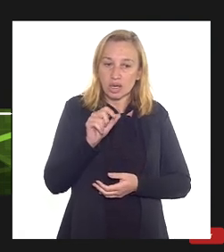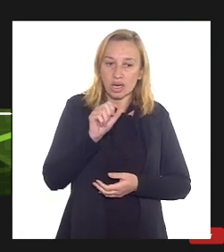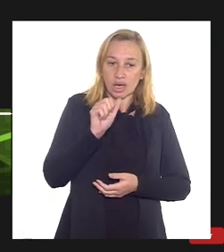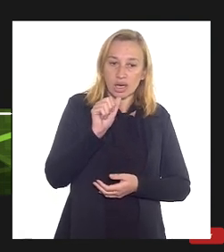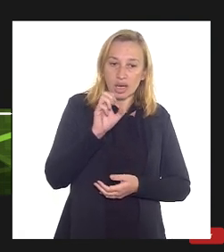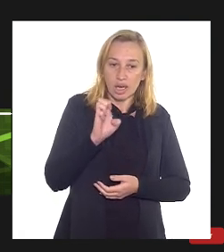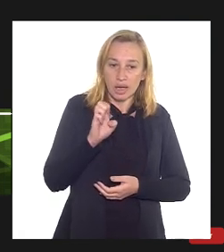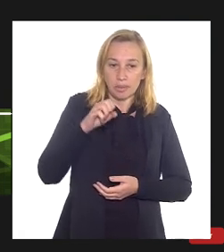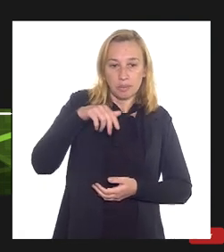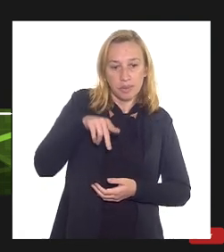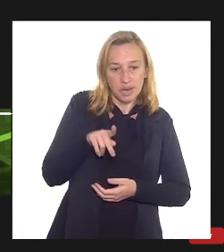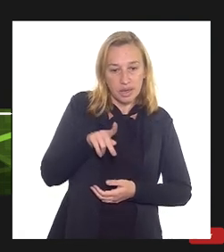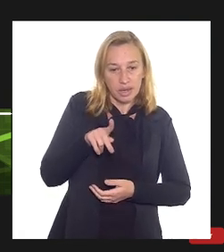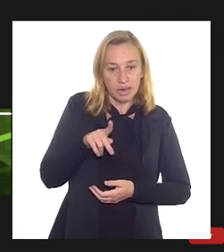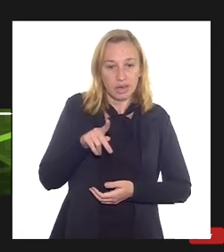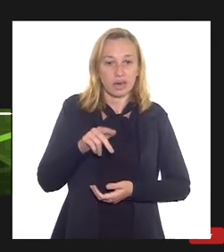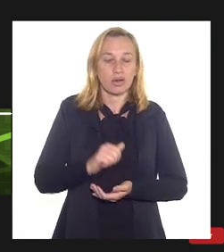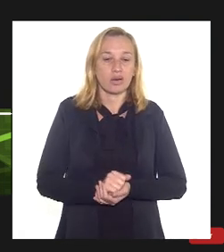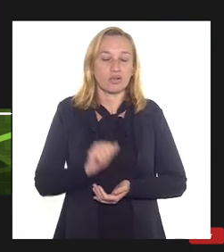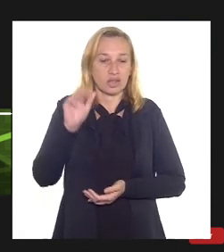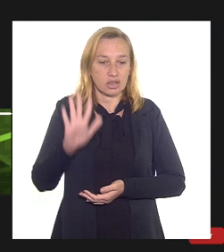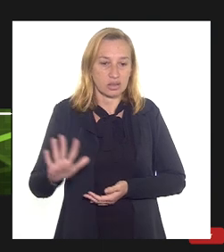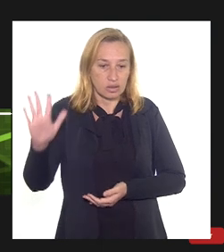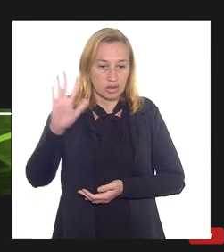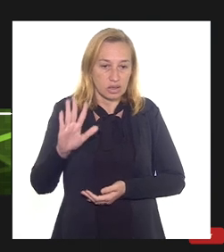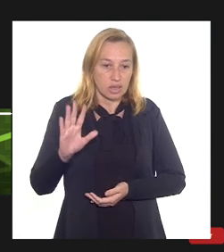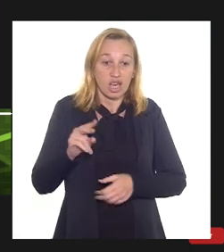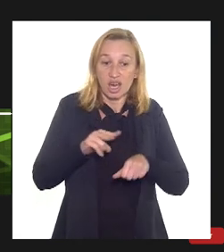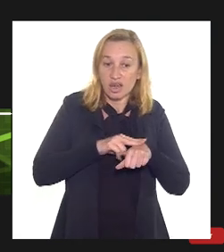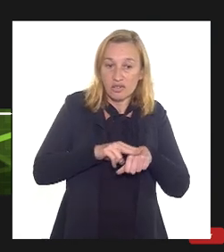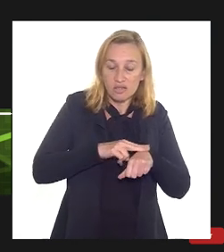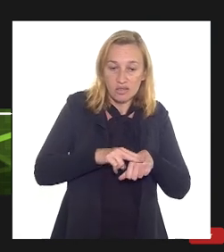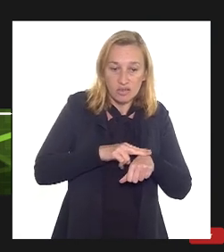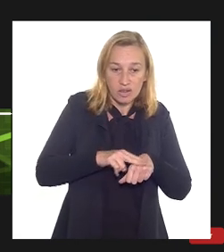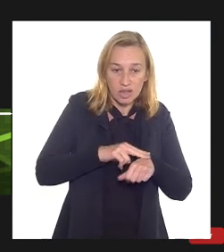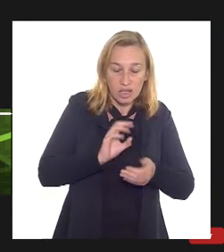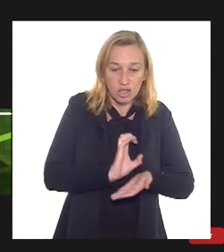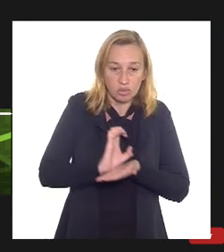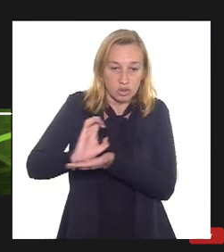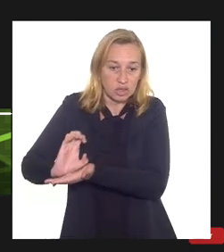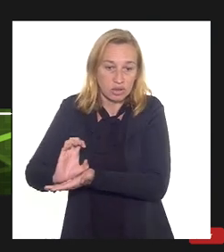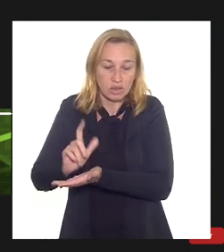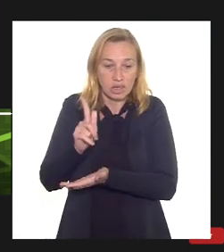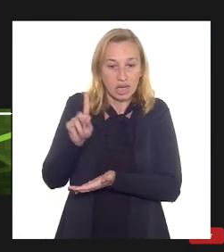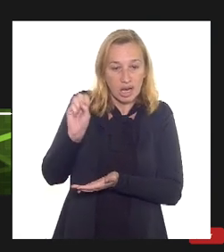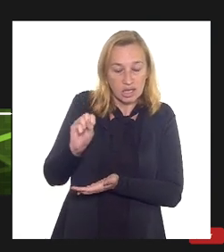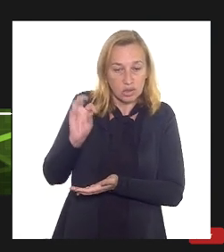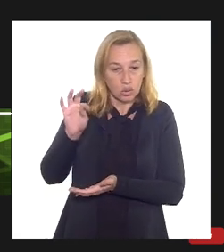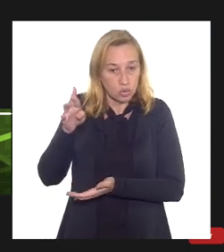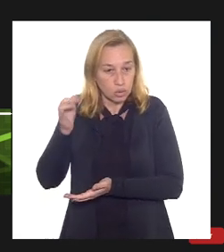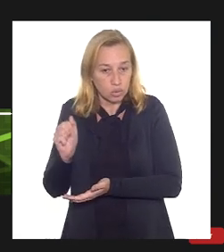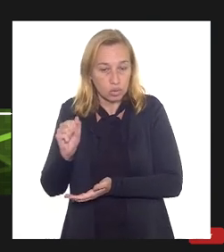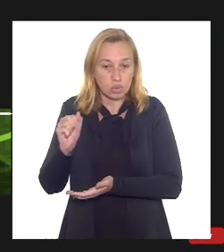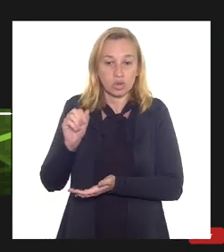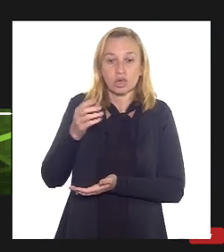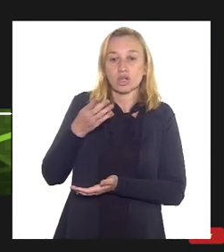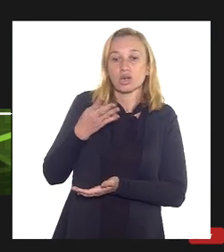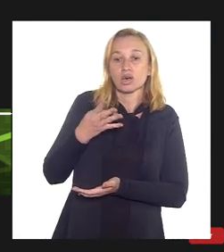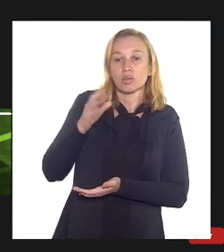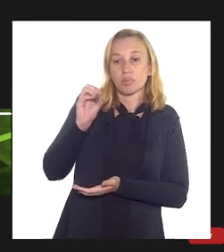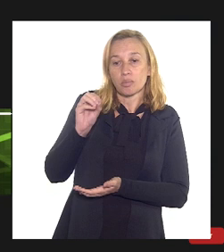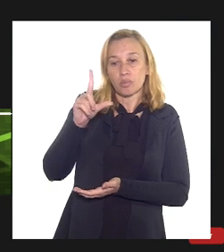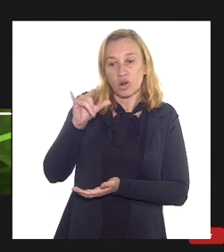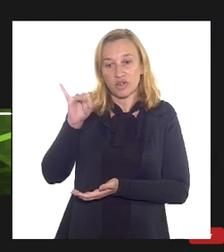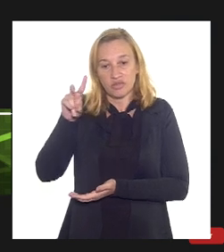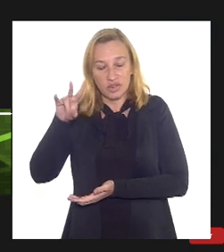exploração e produção é a oferta nacional em verde a importação por gás adulto é basicamente o gás boliviano e em amarela a